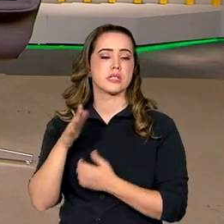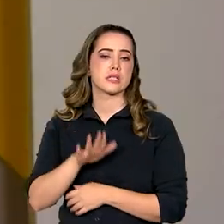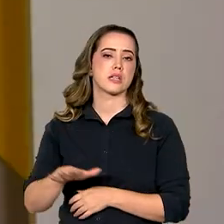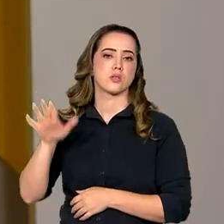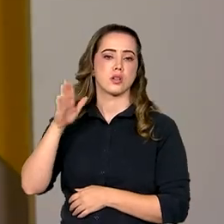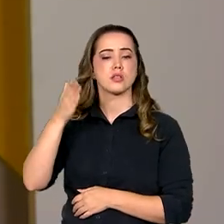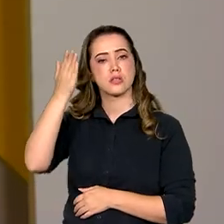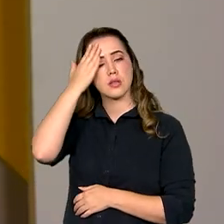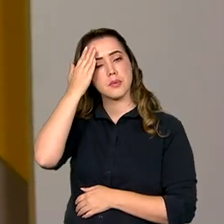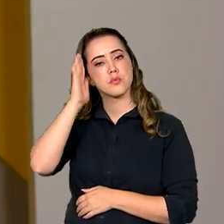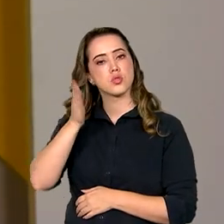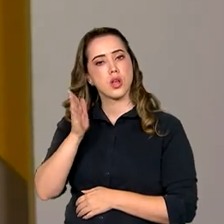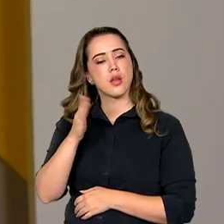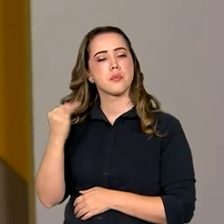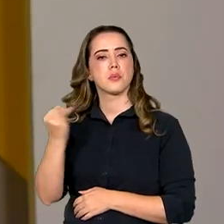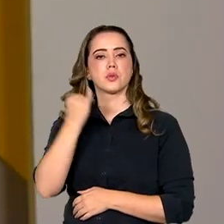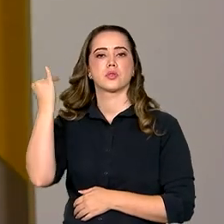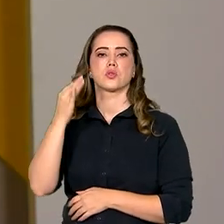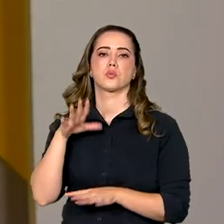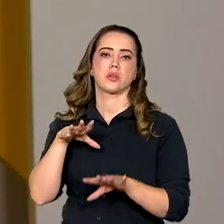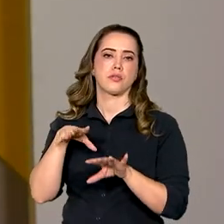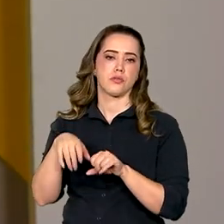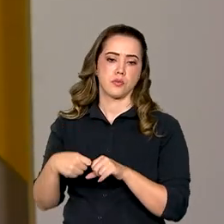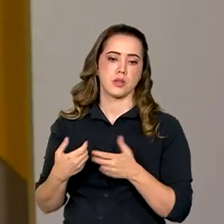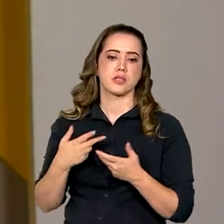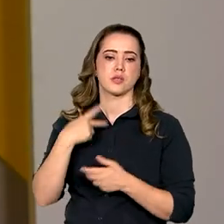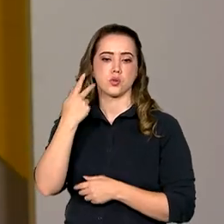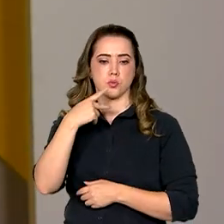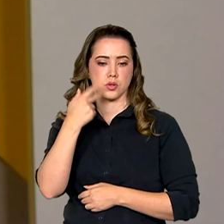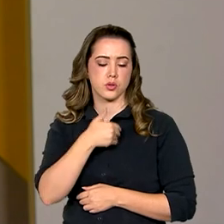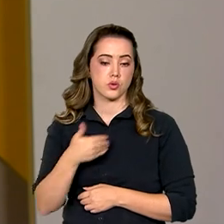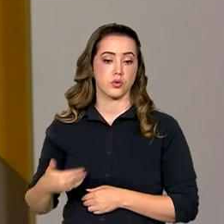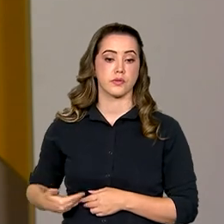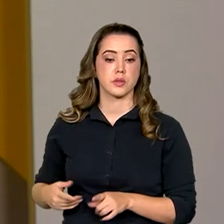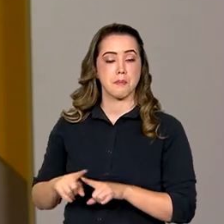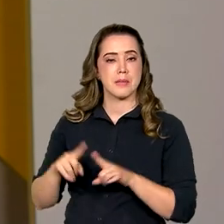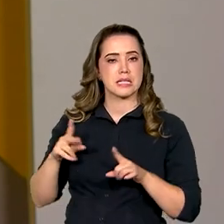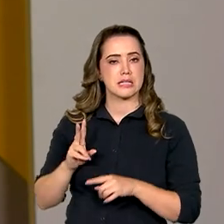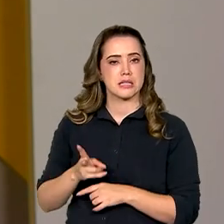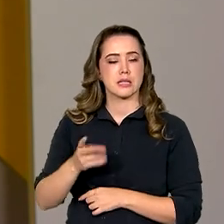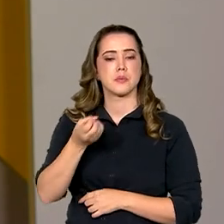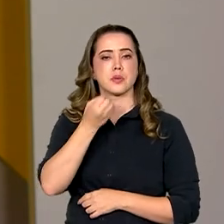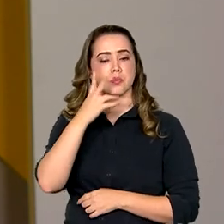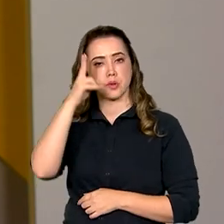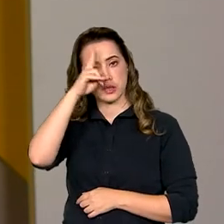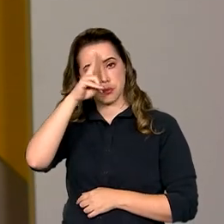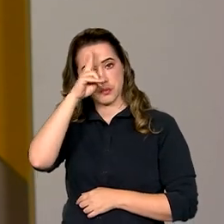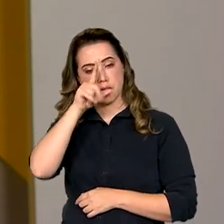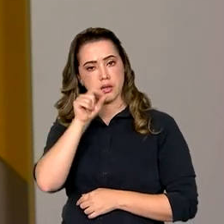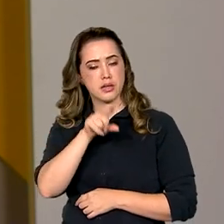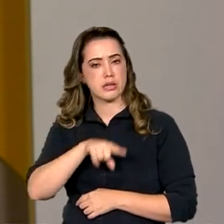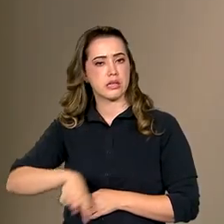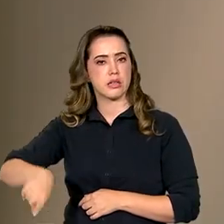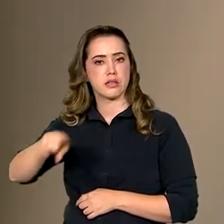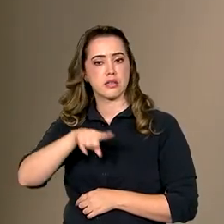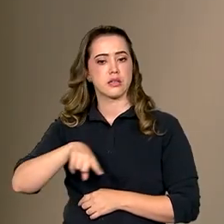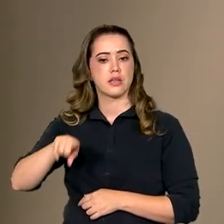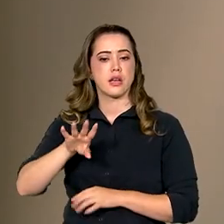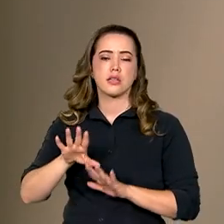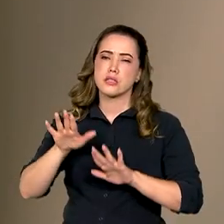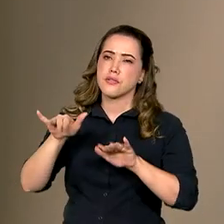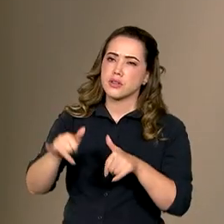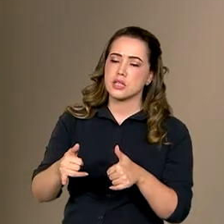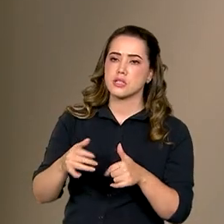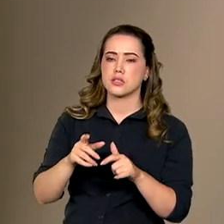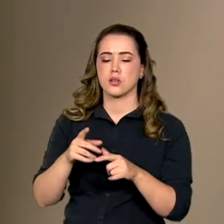que sabidamente são muito importantes para a formulação de políticas públicas, mas é sempre bom lembrar que elas são a conclusão